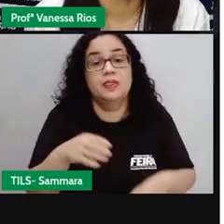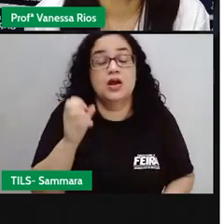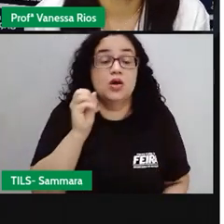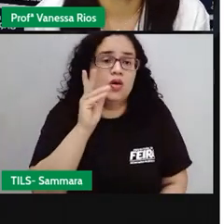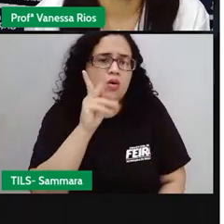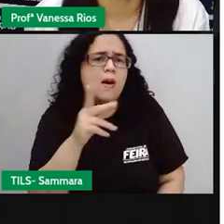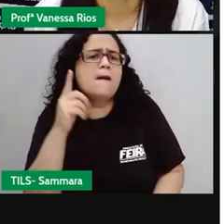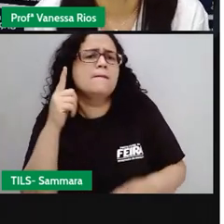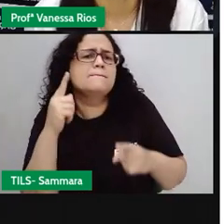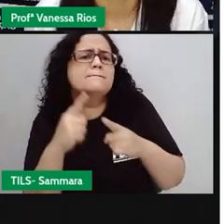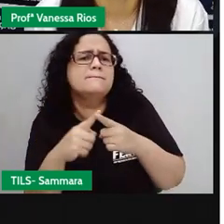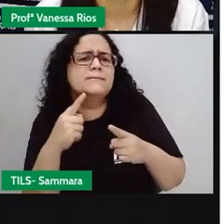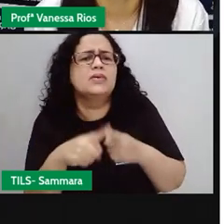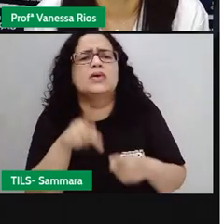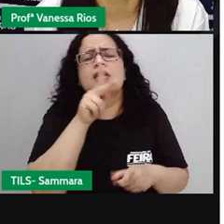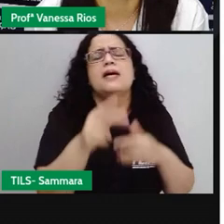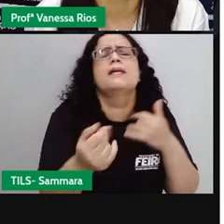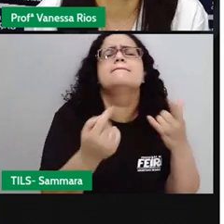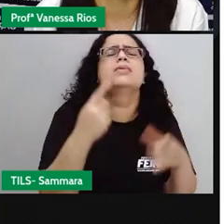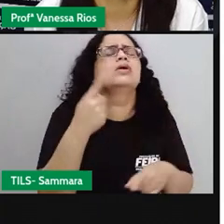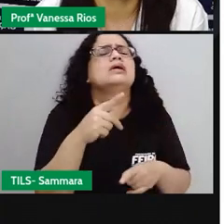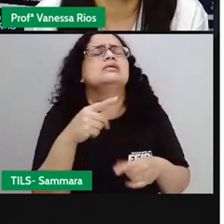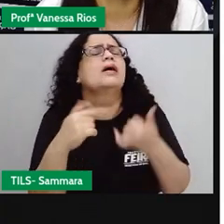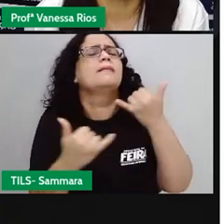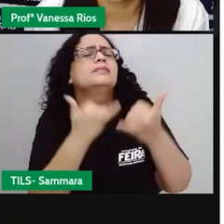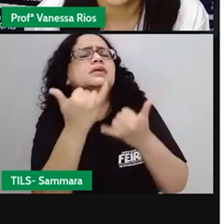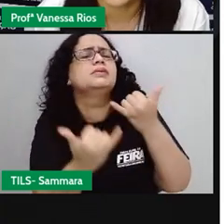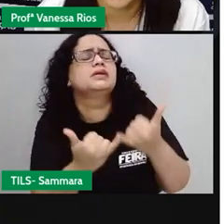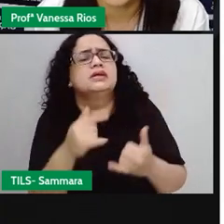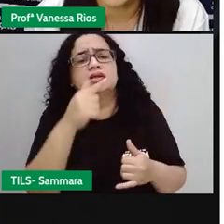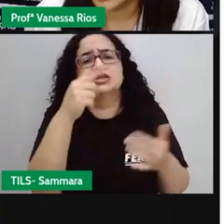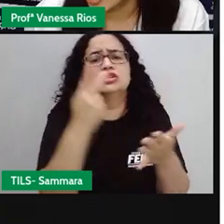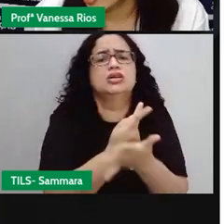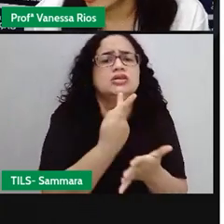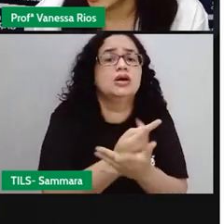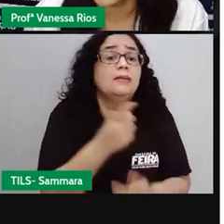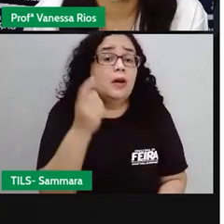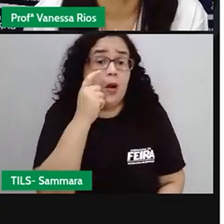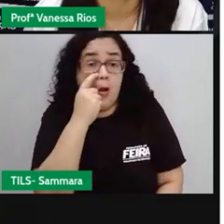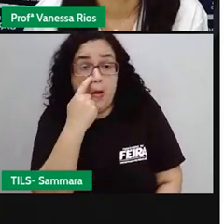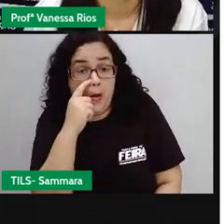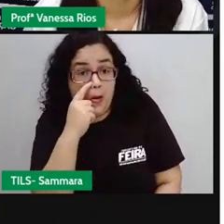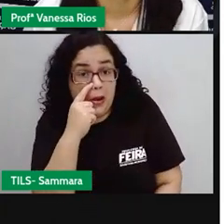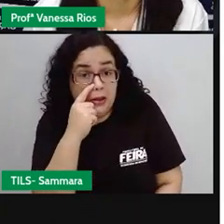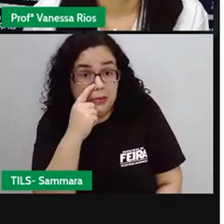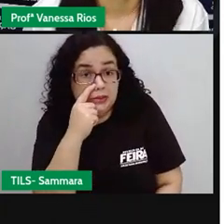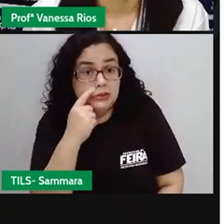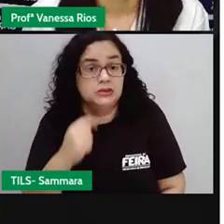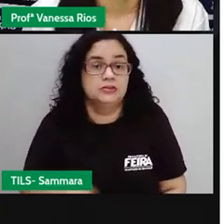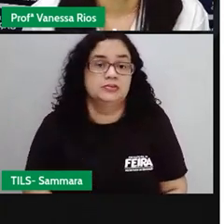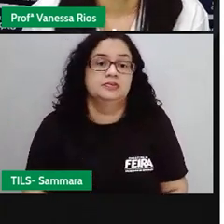Pronto, mas por que a Pró colocou esse jogo dos sete erros aí e colocou essa bruxa? Olha só.